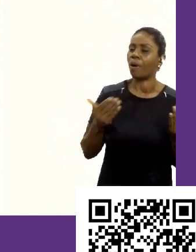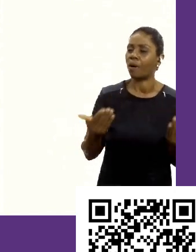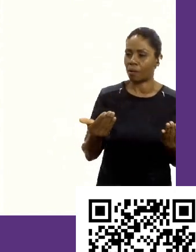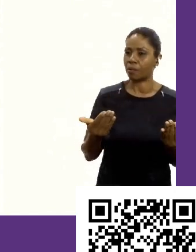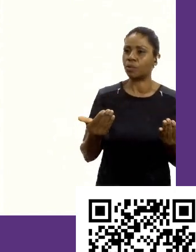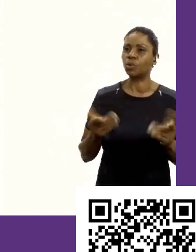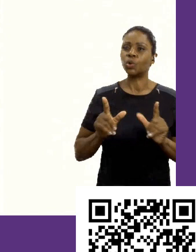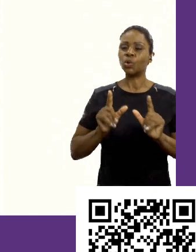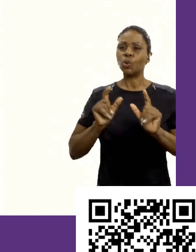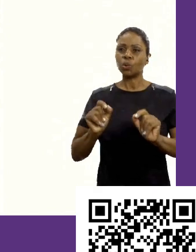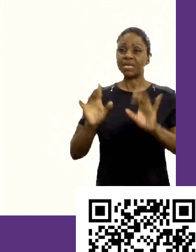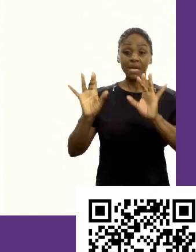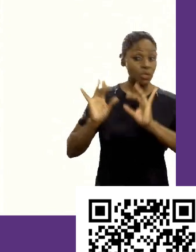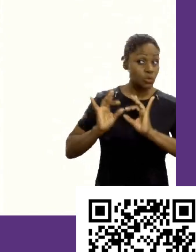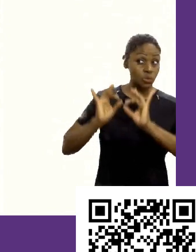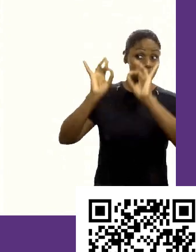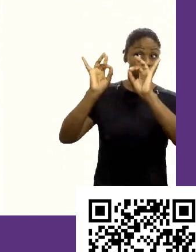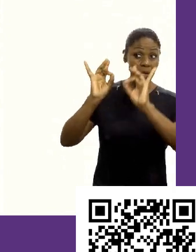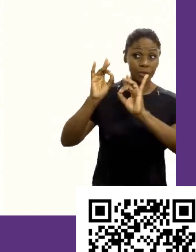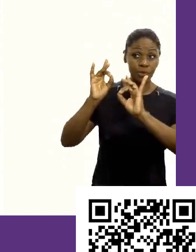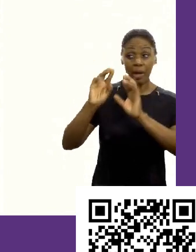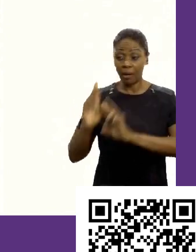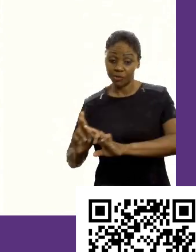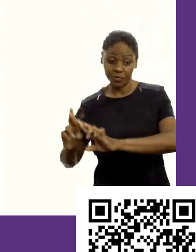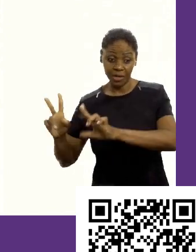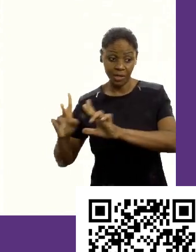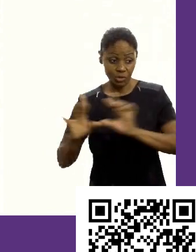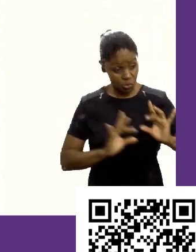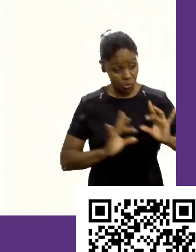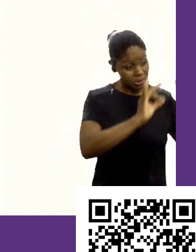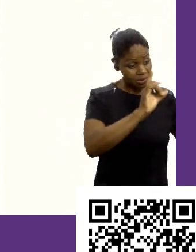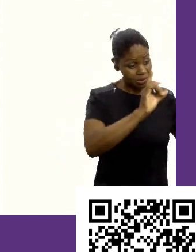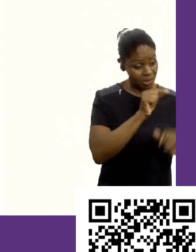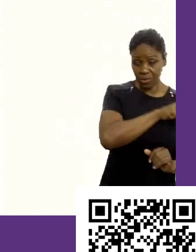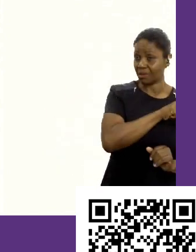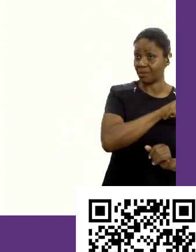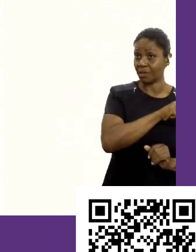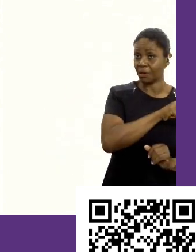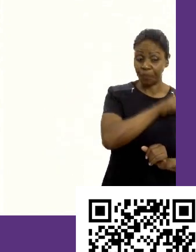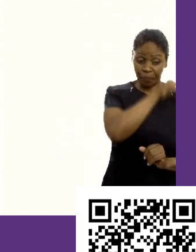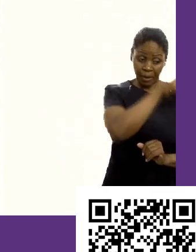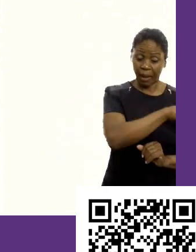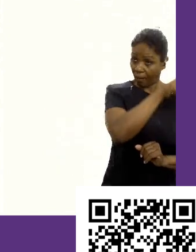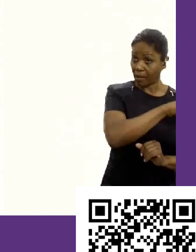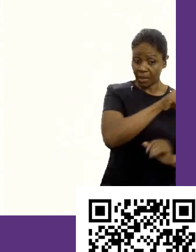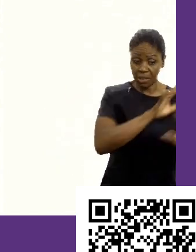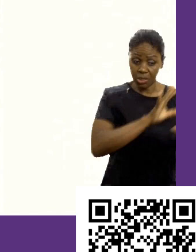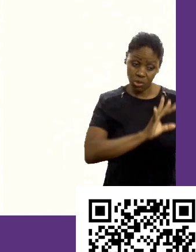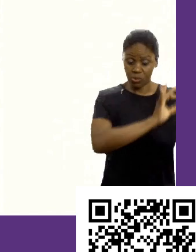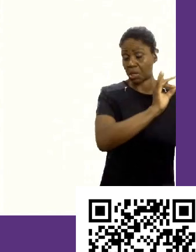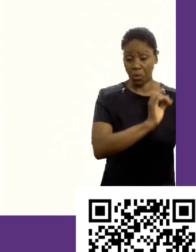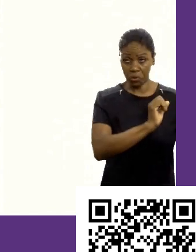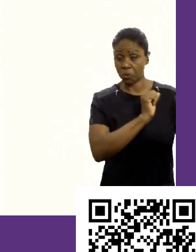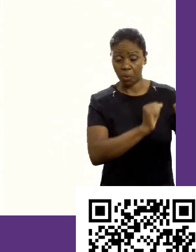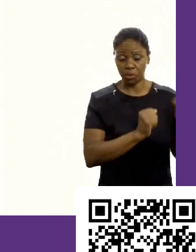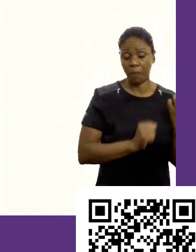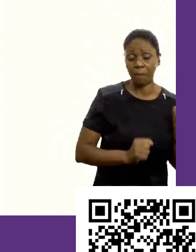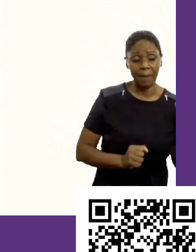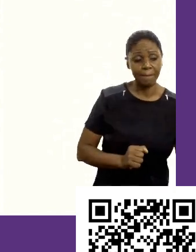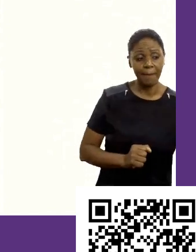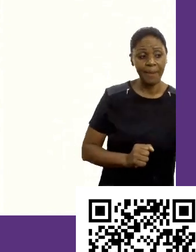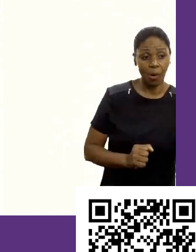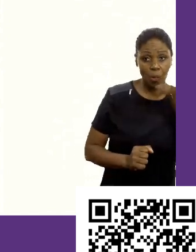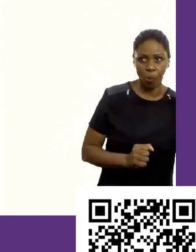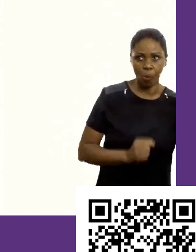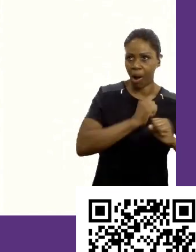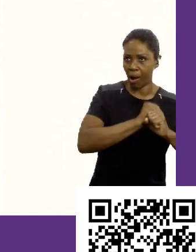O que é sucesso para você é diferente do que é sucesso para quem está do seu lado. Para quem está do seu lado, sucesso pode ser viajar quatro vezes